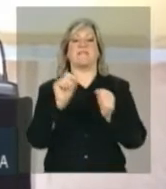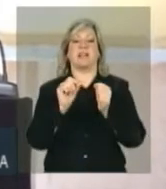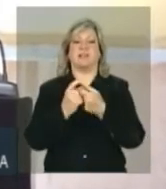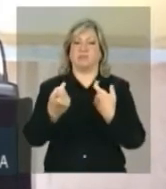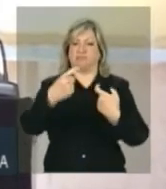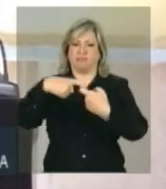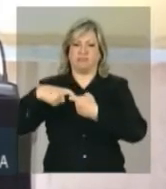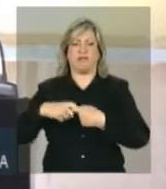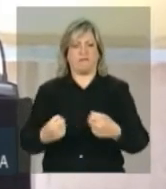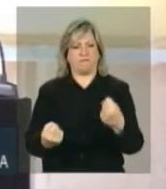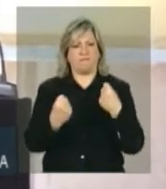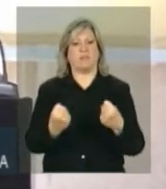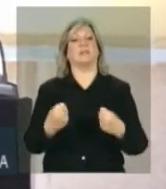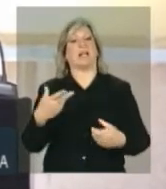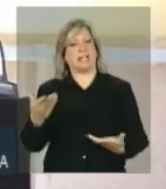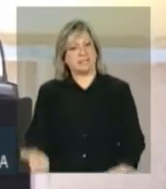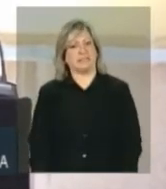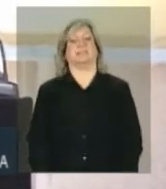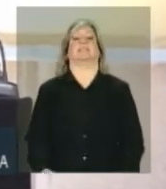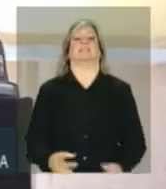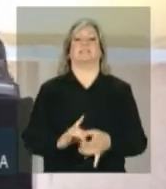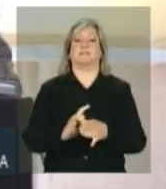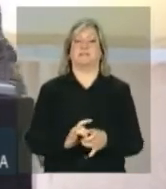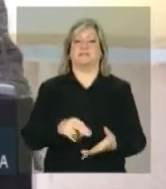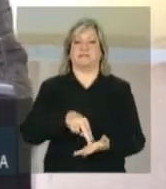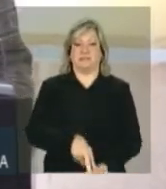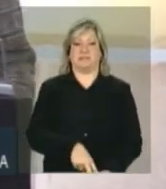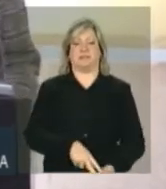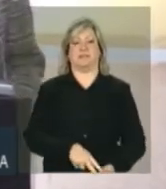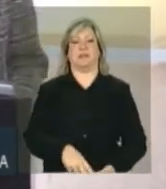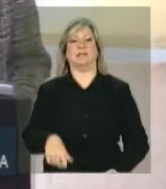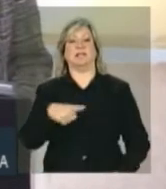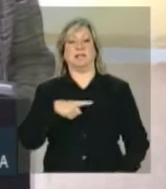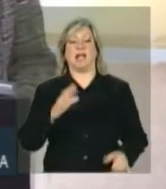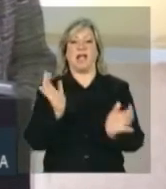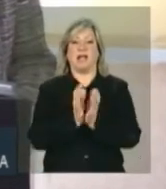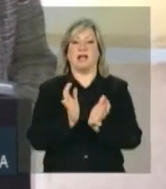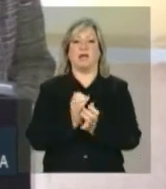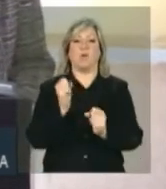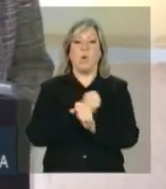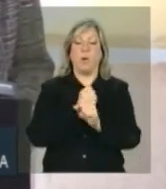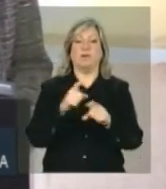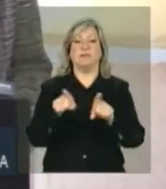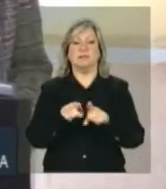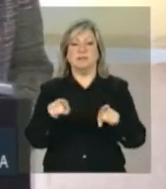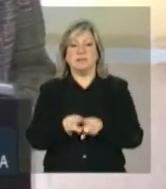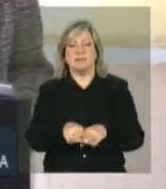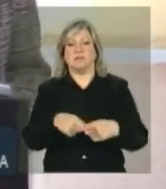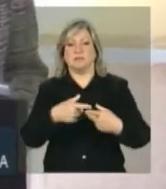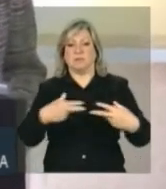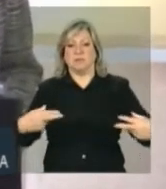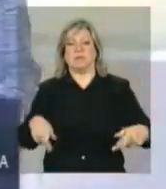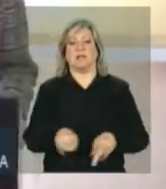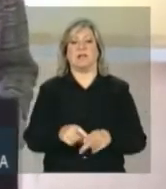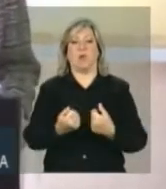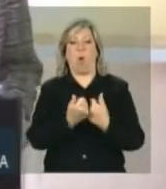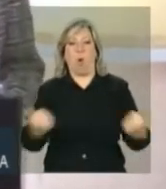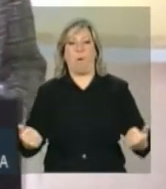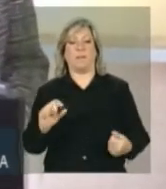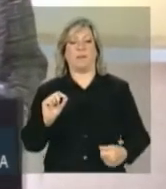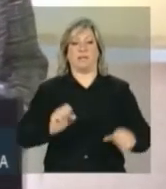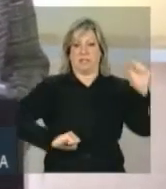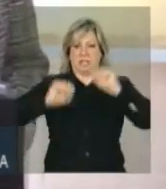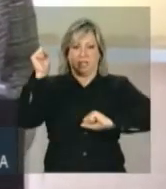parcerias sólidas nesse sentido, na área de construção e na área de infraestrutura, na cooperação industrial,